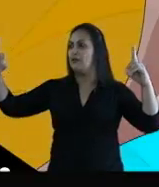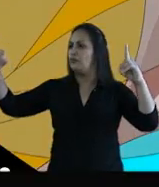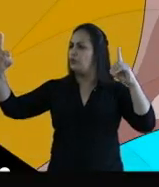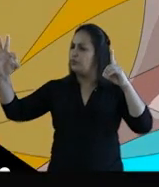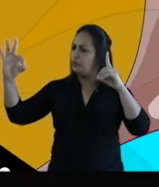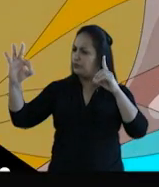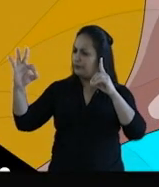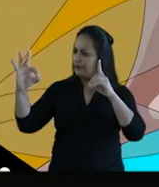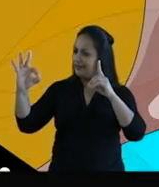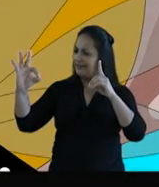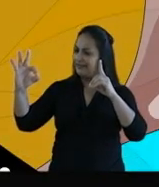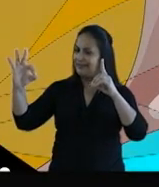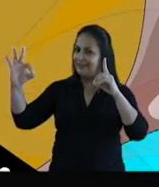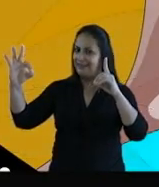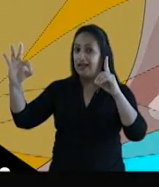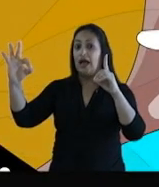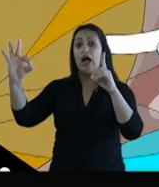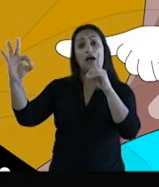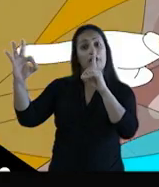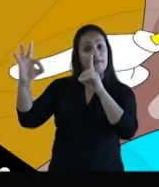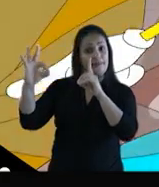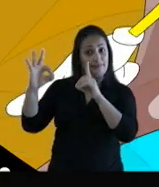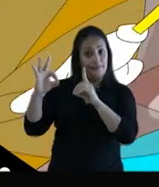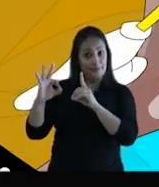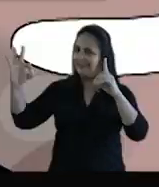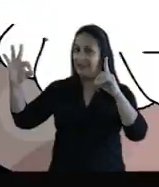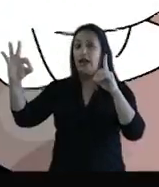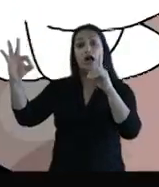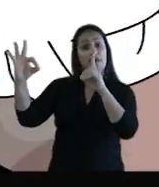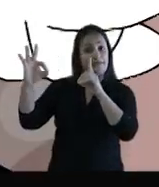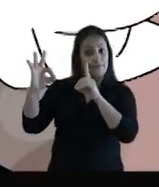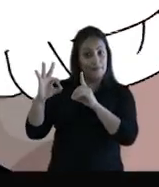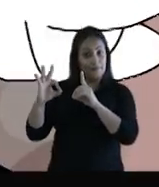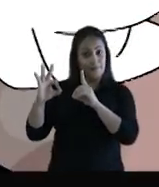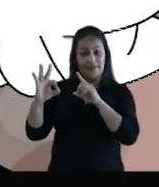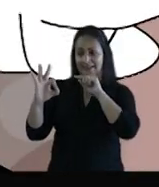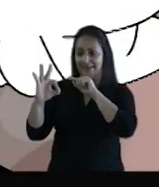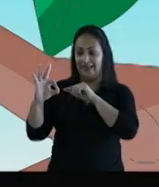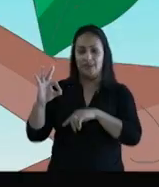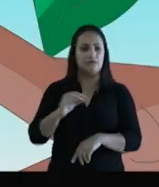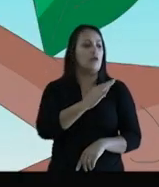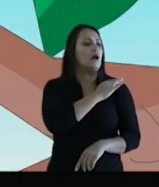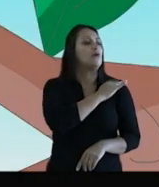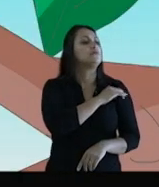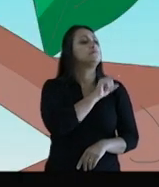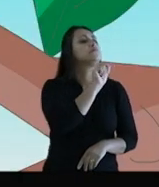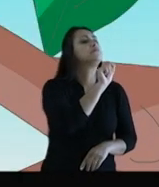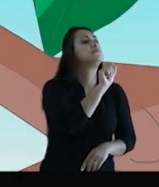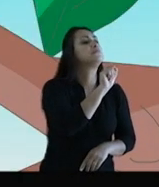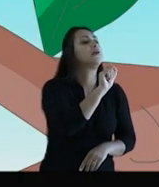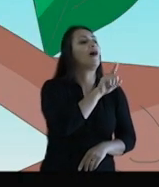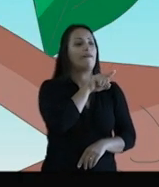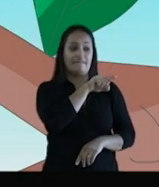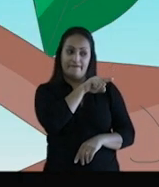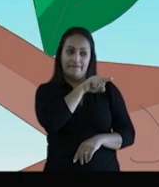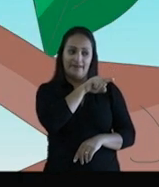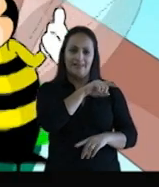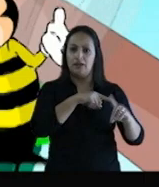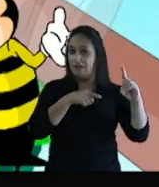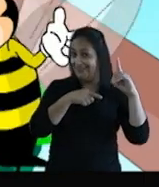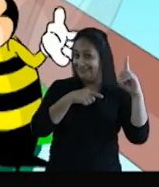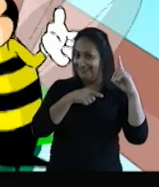então olhou, se aproximou e... Ei, ei, quem é você?